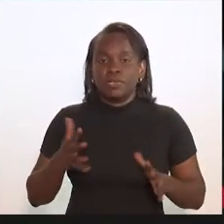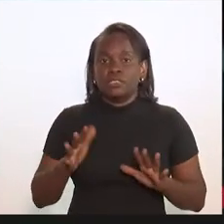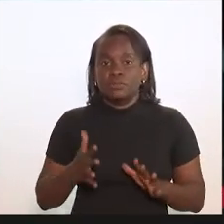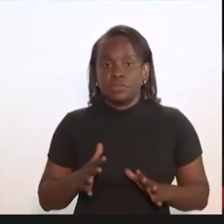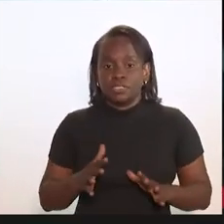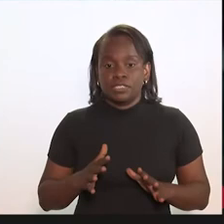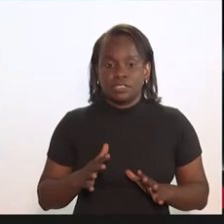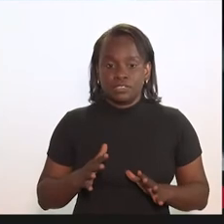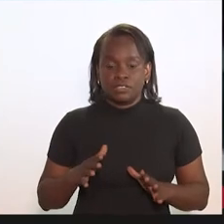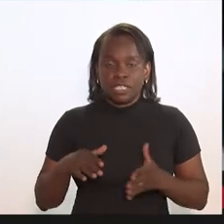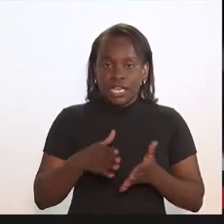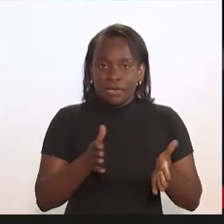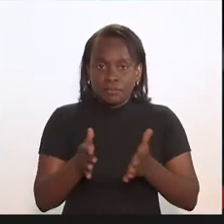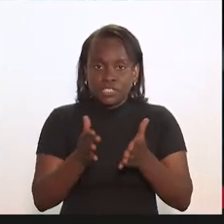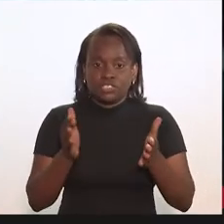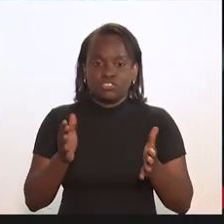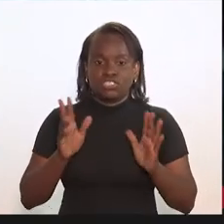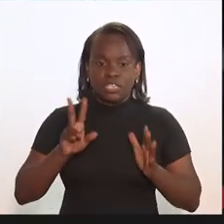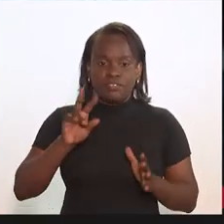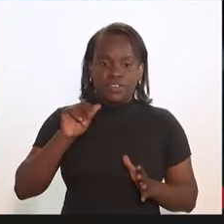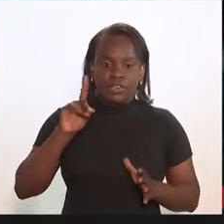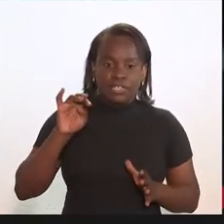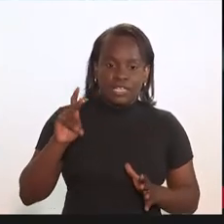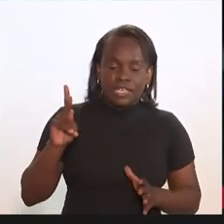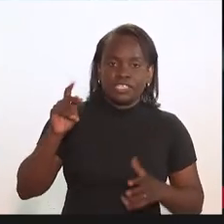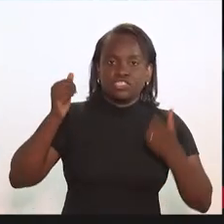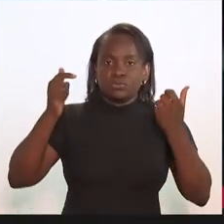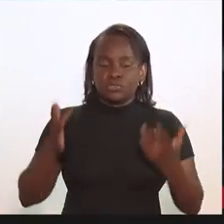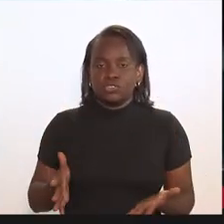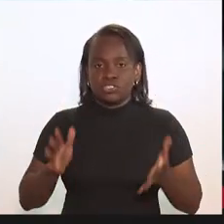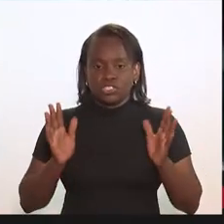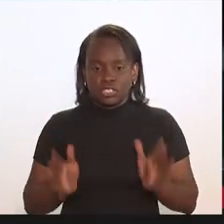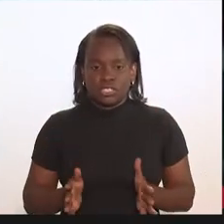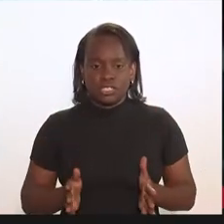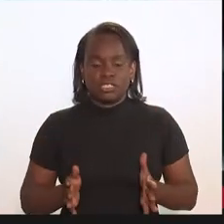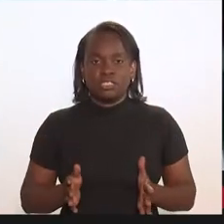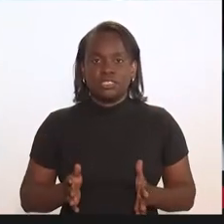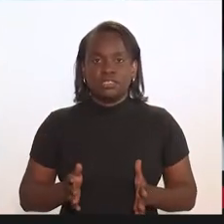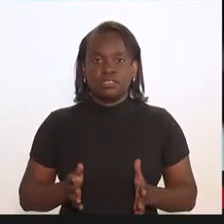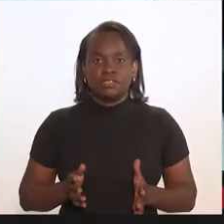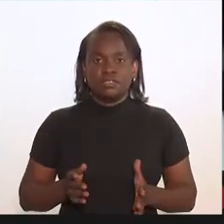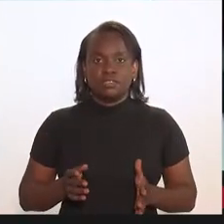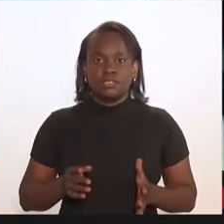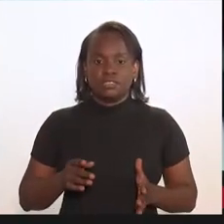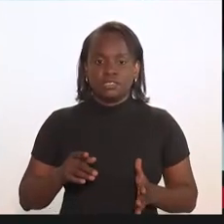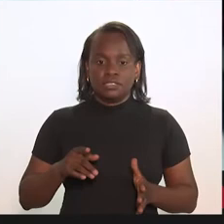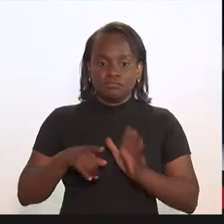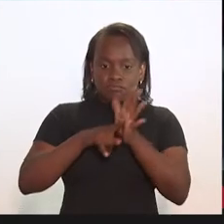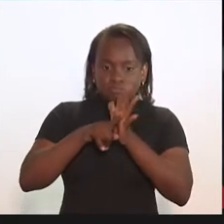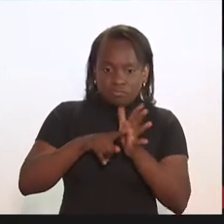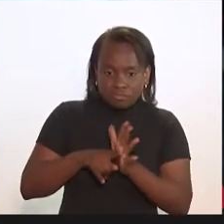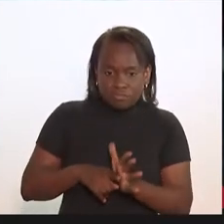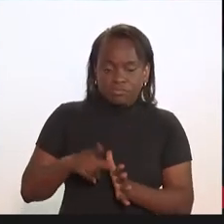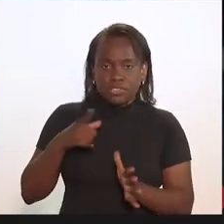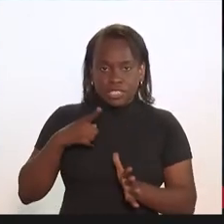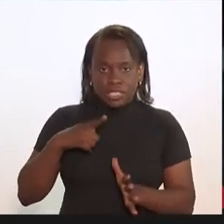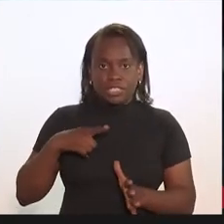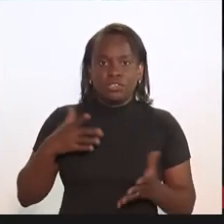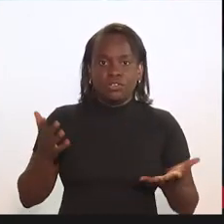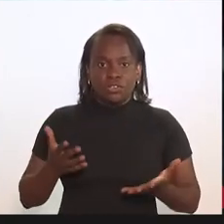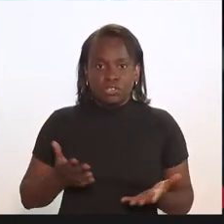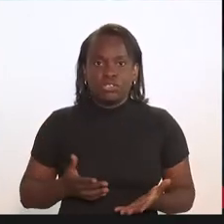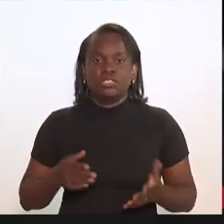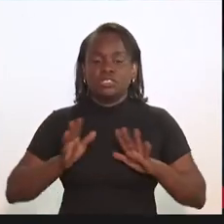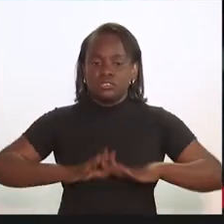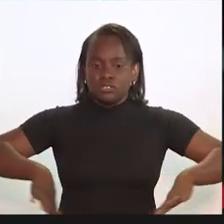mais ou menos assim um encaminhamento. O Valdeck já falou da questão da direção fiscal que existe hoje em dia, que dá